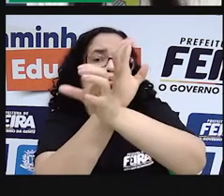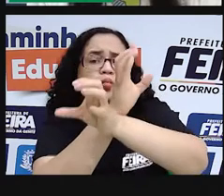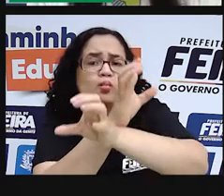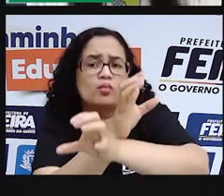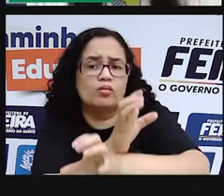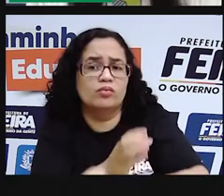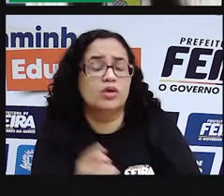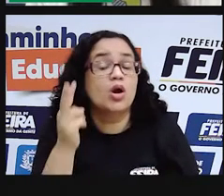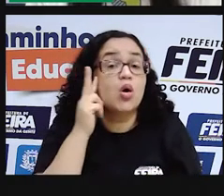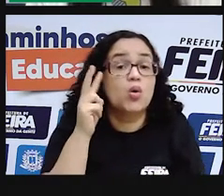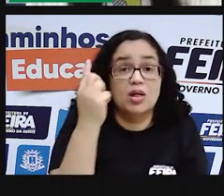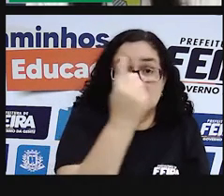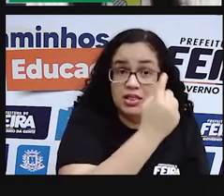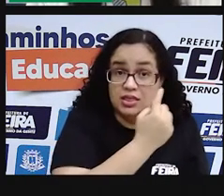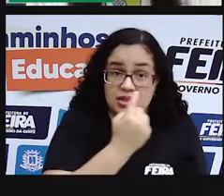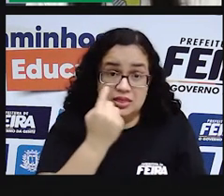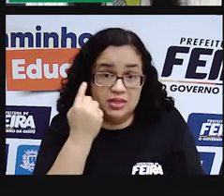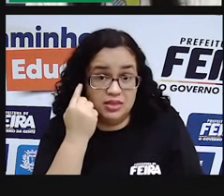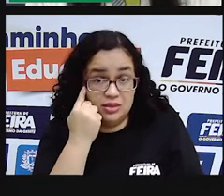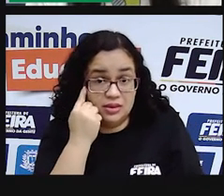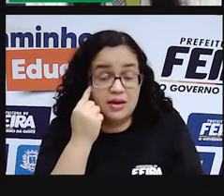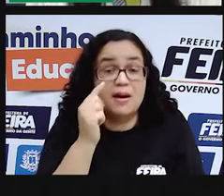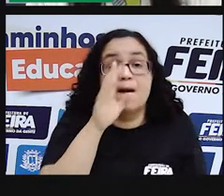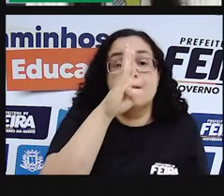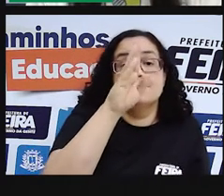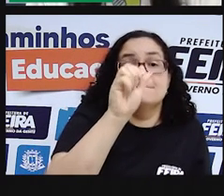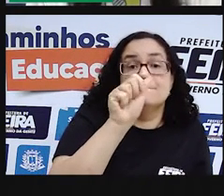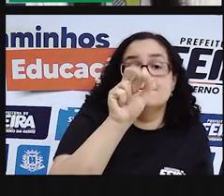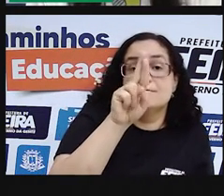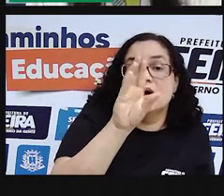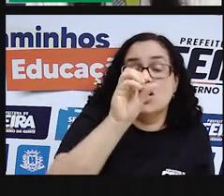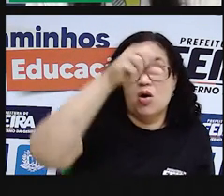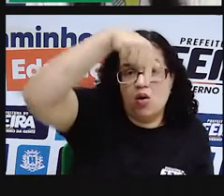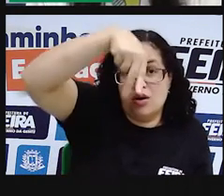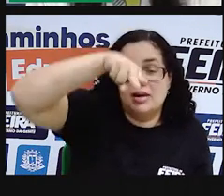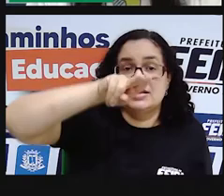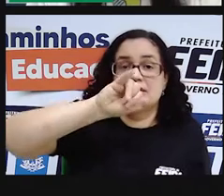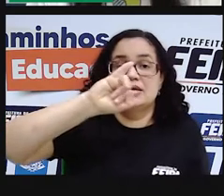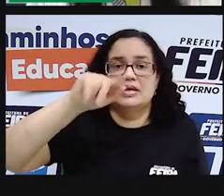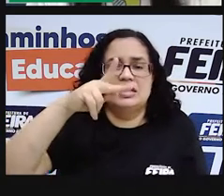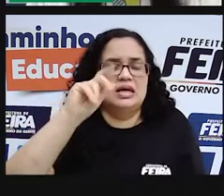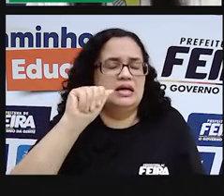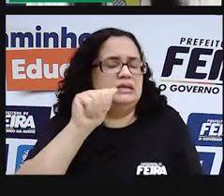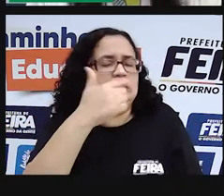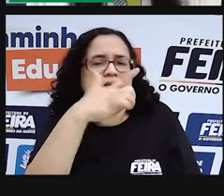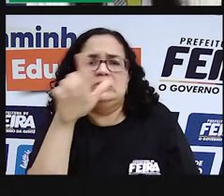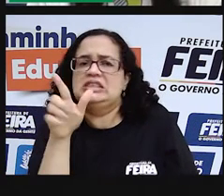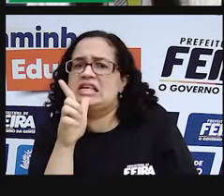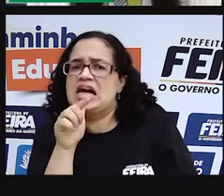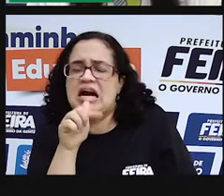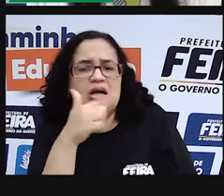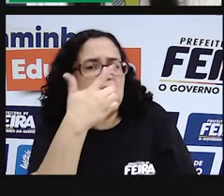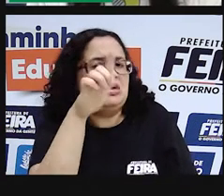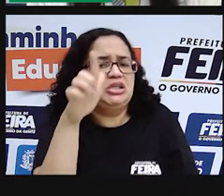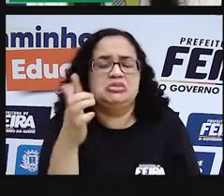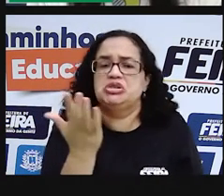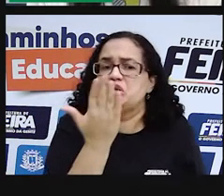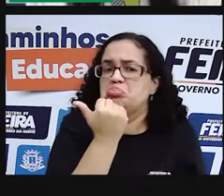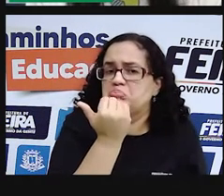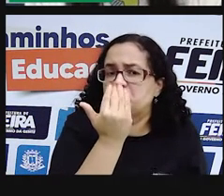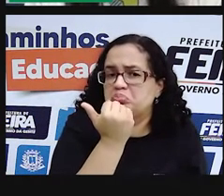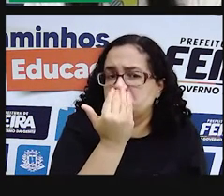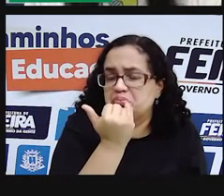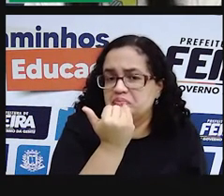o olho d'água da barroquinha. Sem mais água, nem comida, a aflição tomou conta da